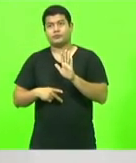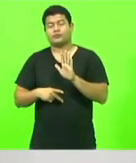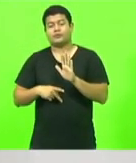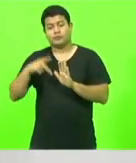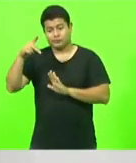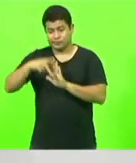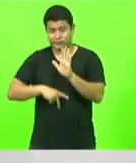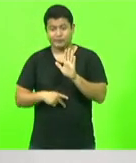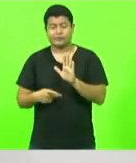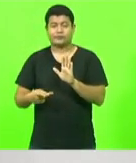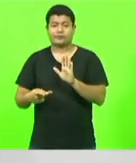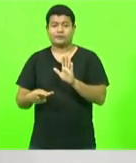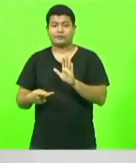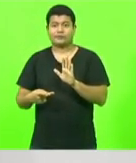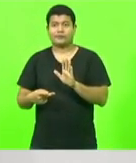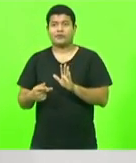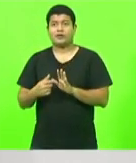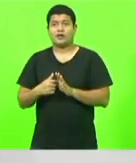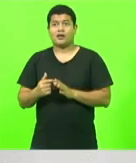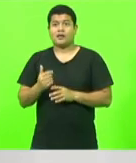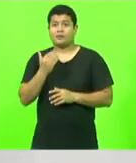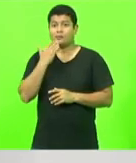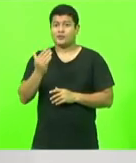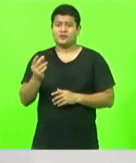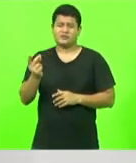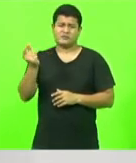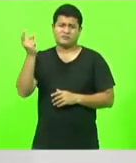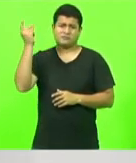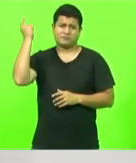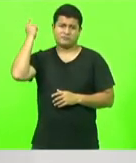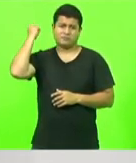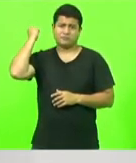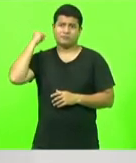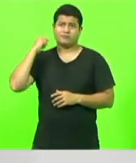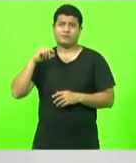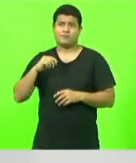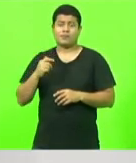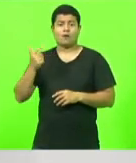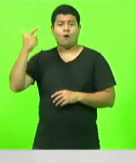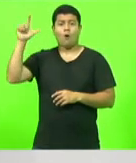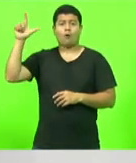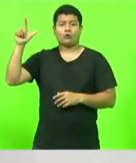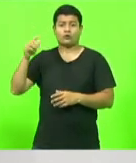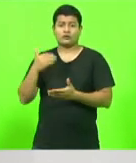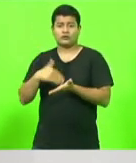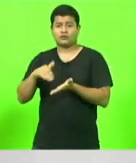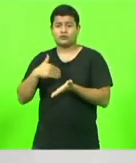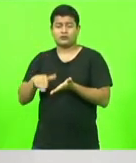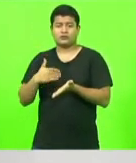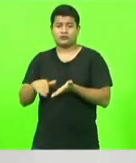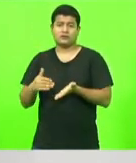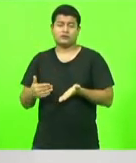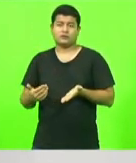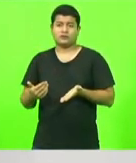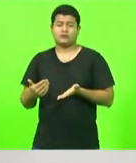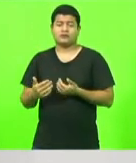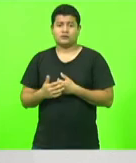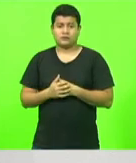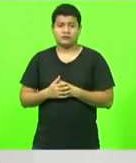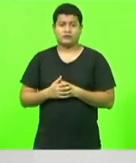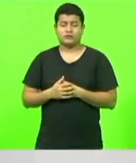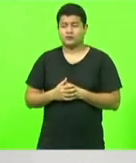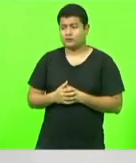pedido tenha sido feito anos atrás pelos outros secretários. Ou, pior